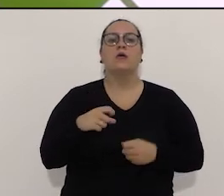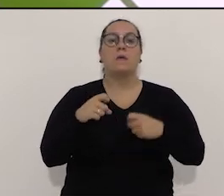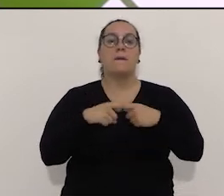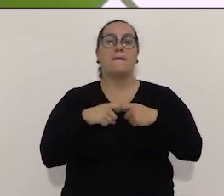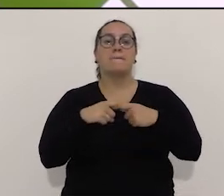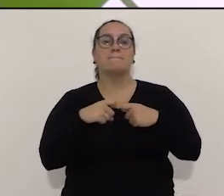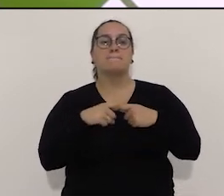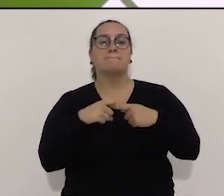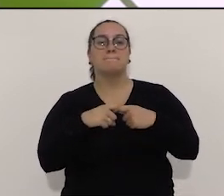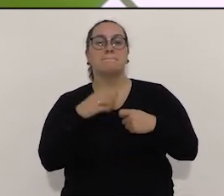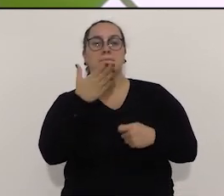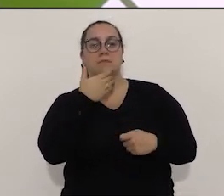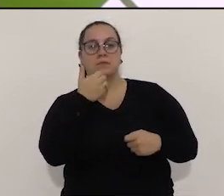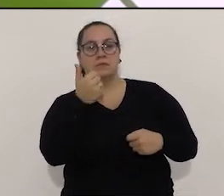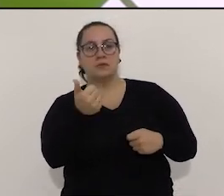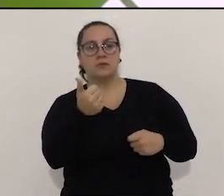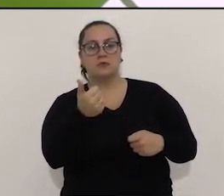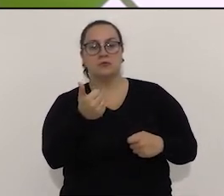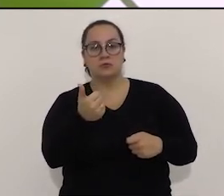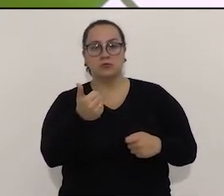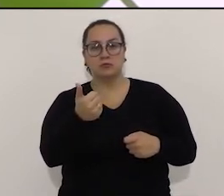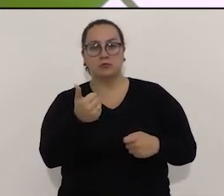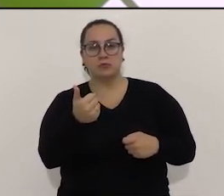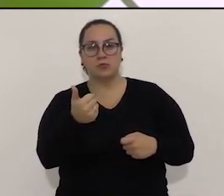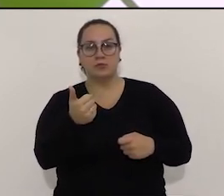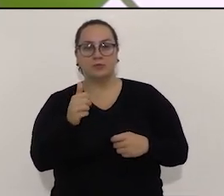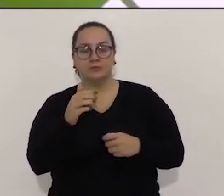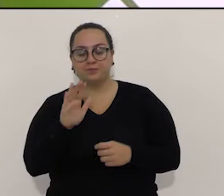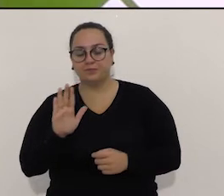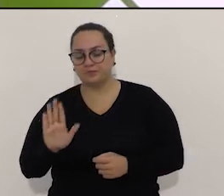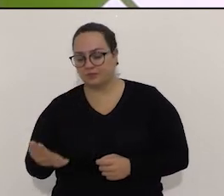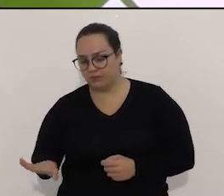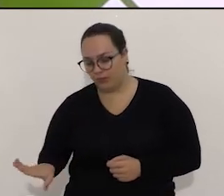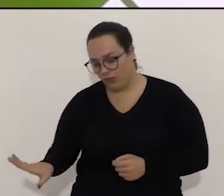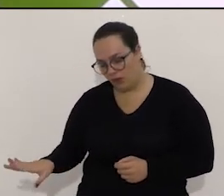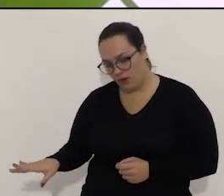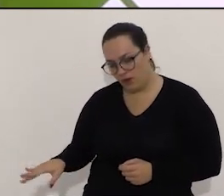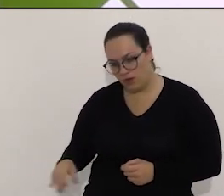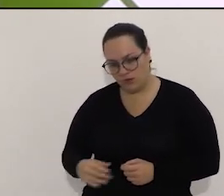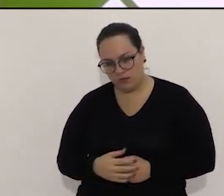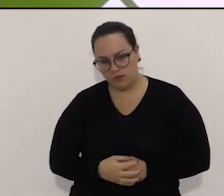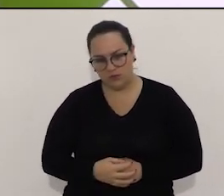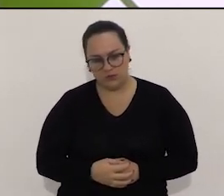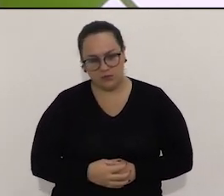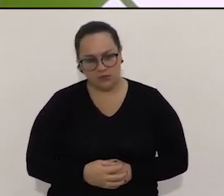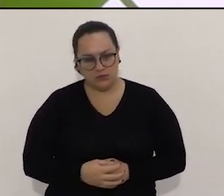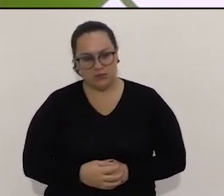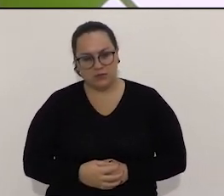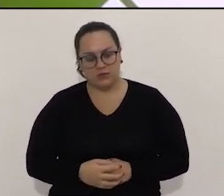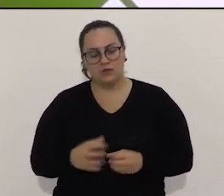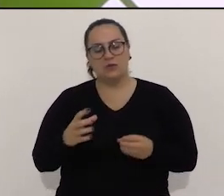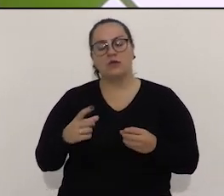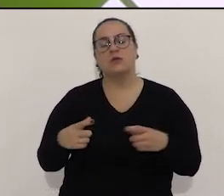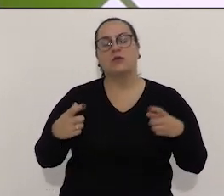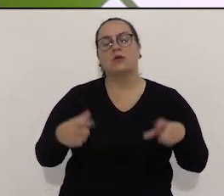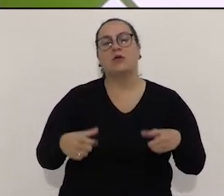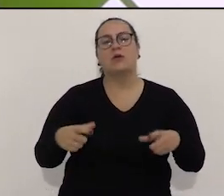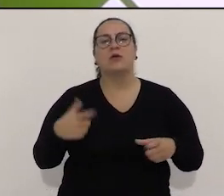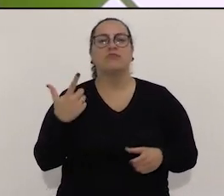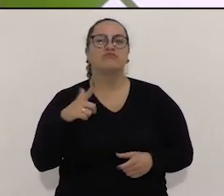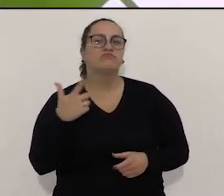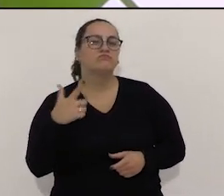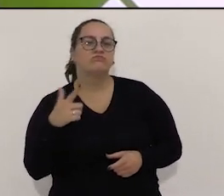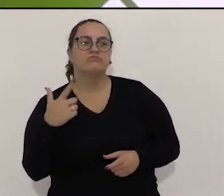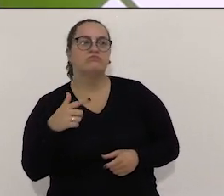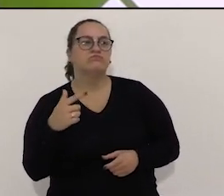um pediatra, um clínico geral, um ginecologista. Embora isso já seja, tem que ter isso, em muitos locais não tem. Então, o nosso